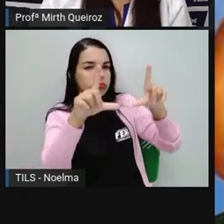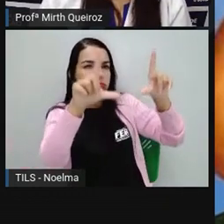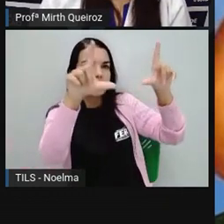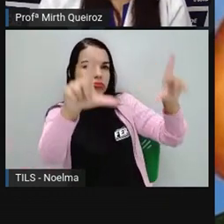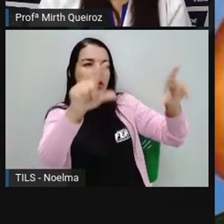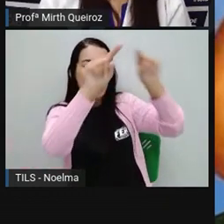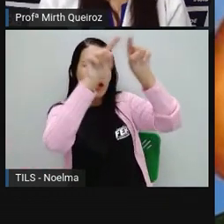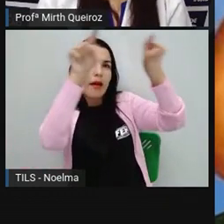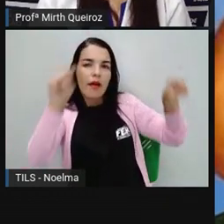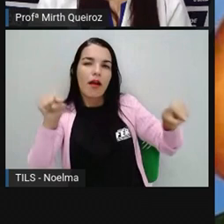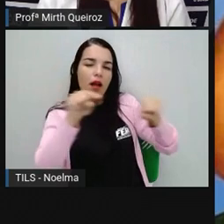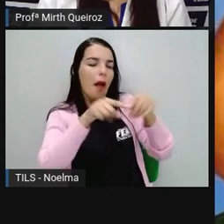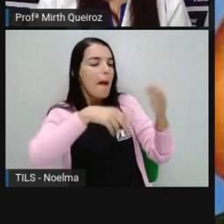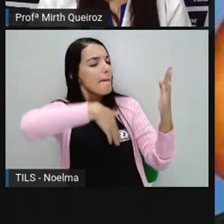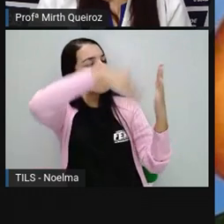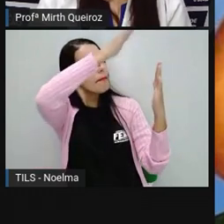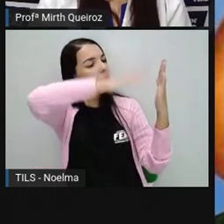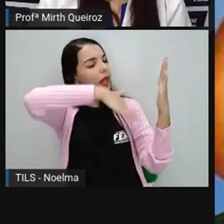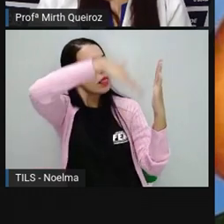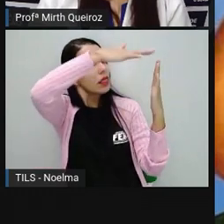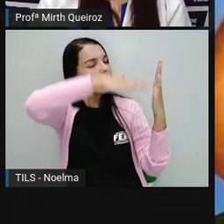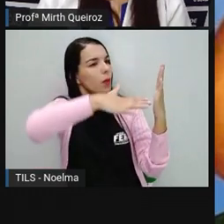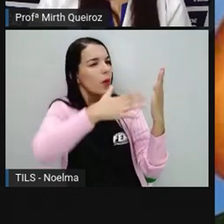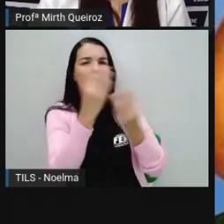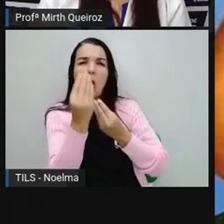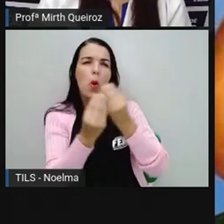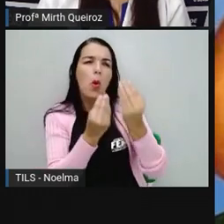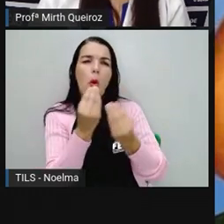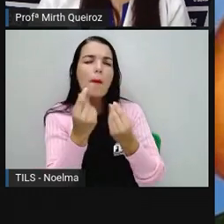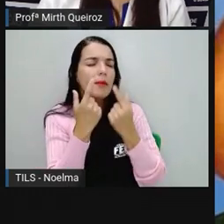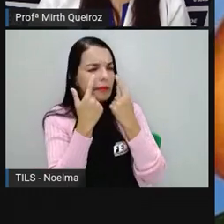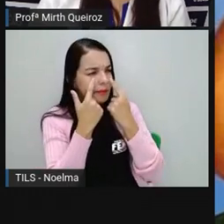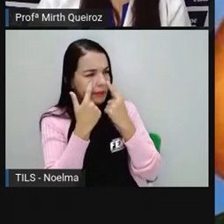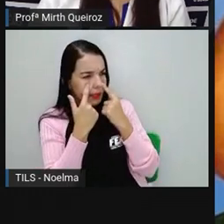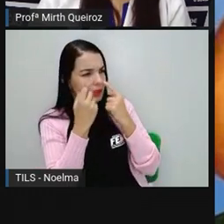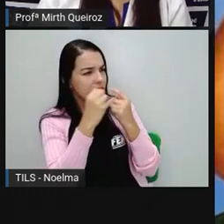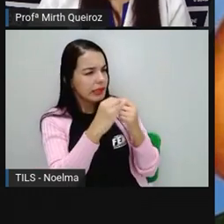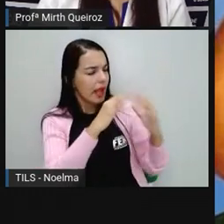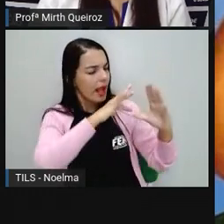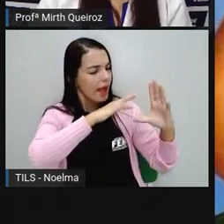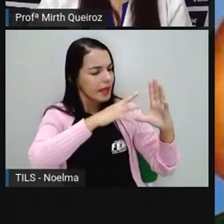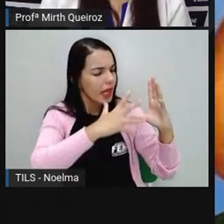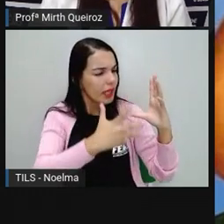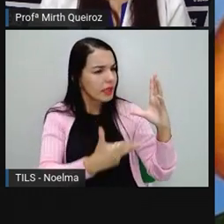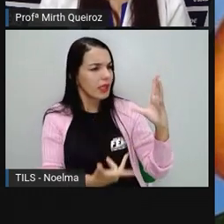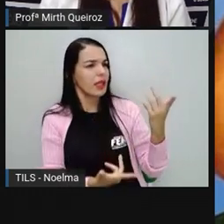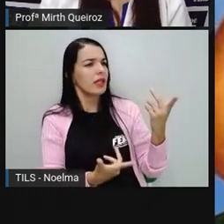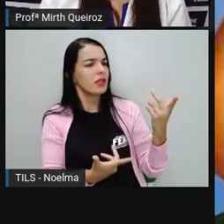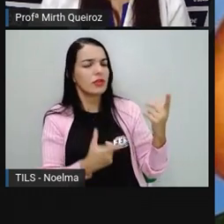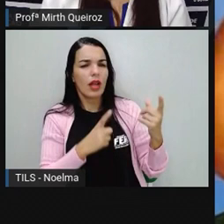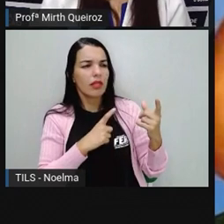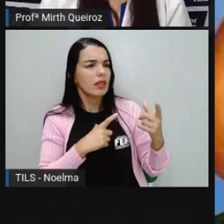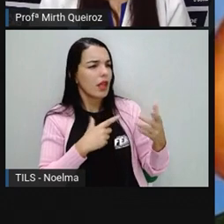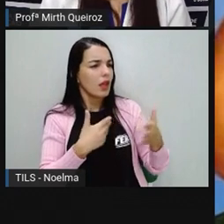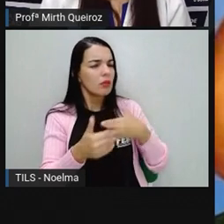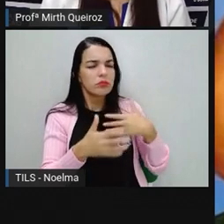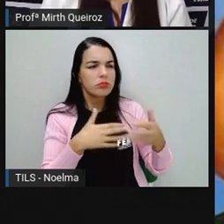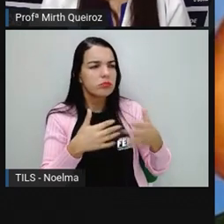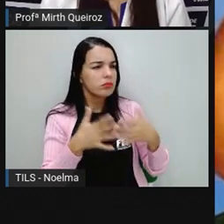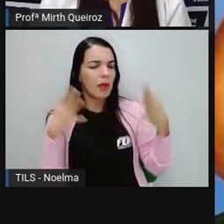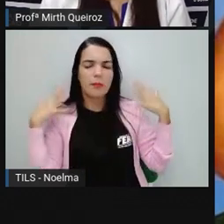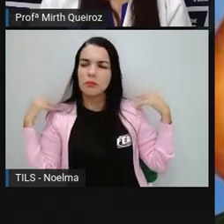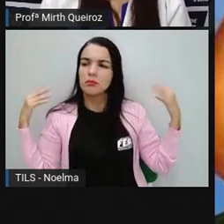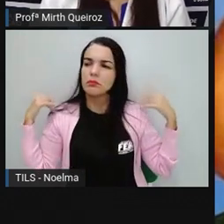à época do mesmo. Avaliamos suas características gerais e individuais. Sejam elas de objetos, paisagens,